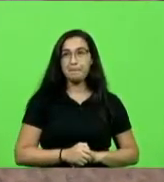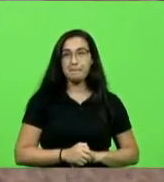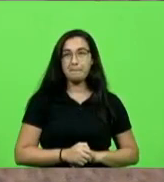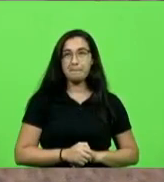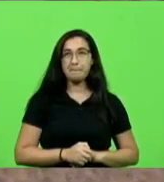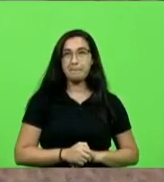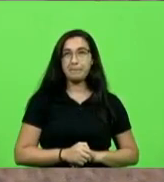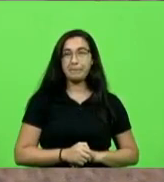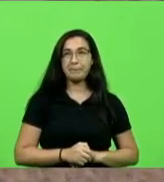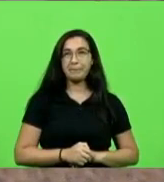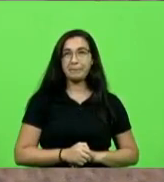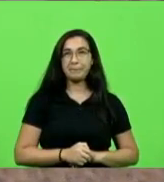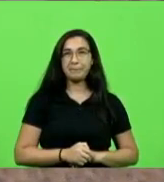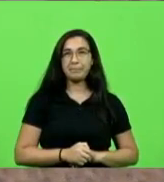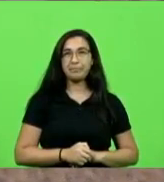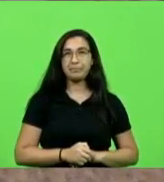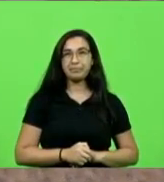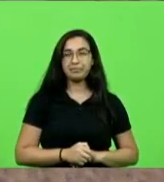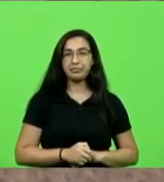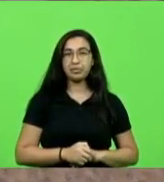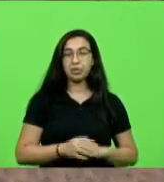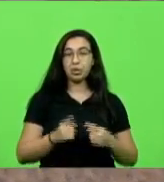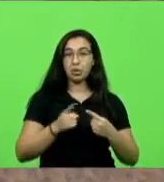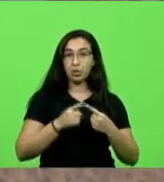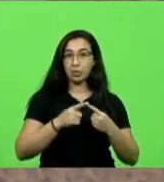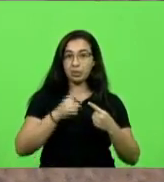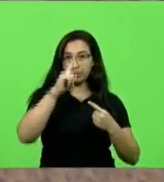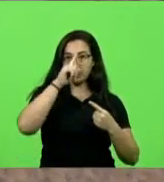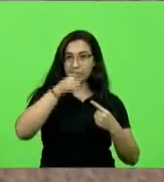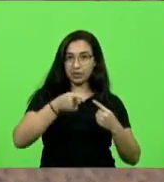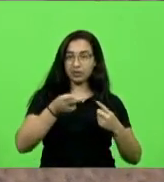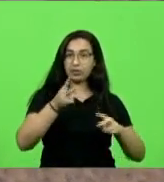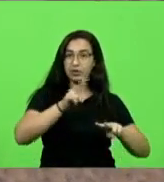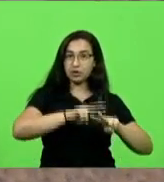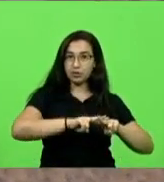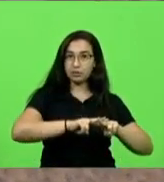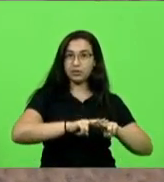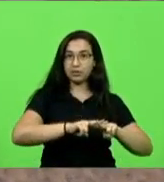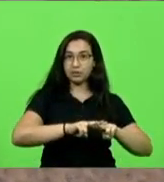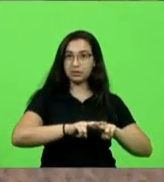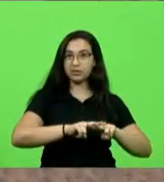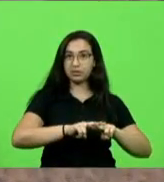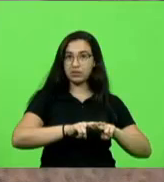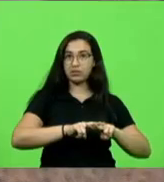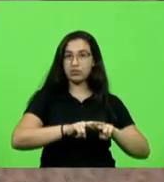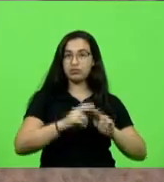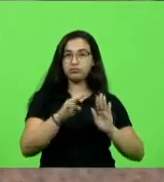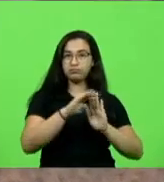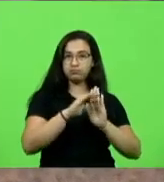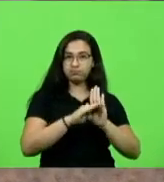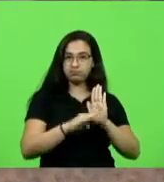Quanto ao primeiro mandado de prisão, com as medidas cautelares,